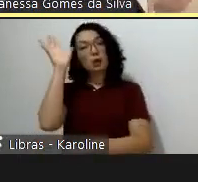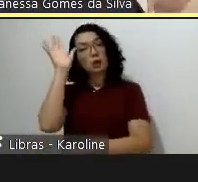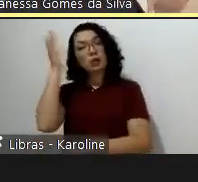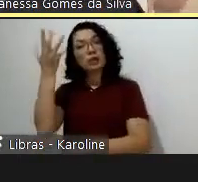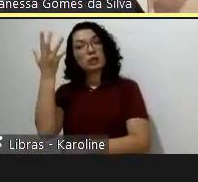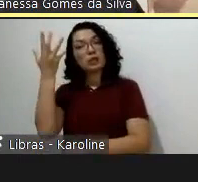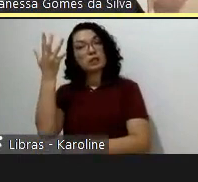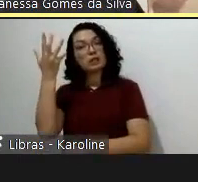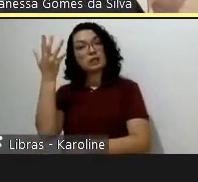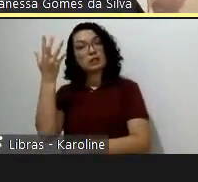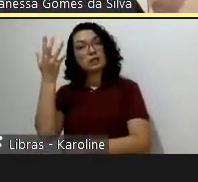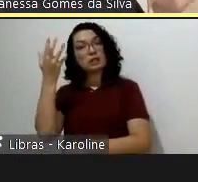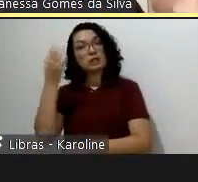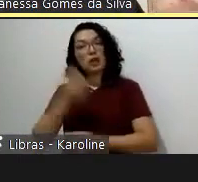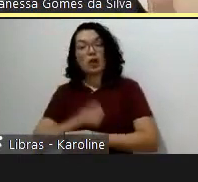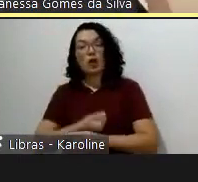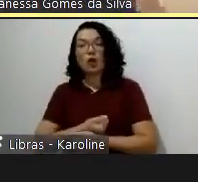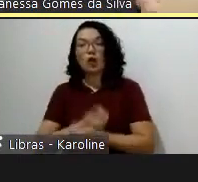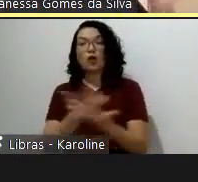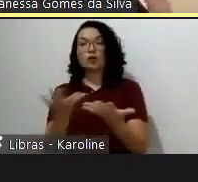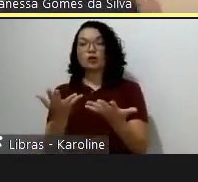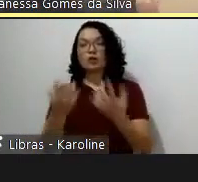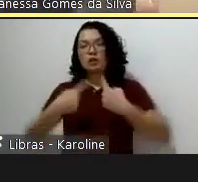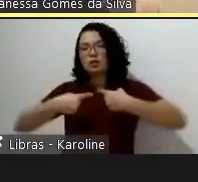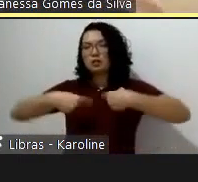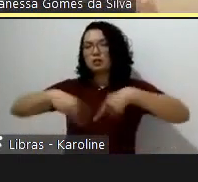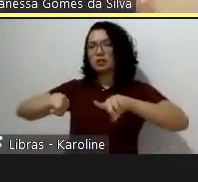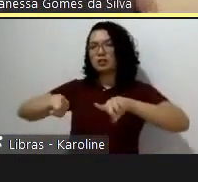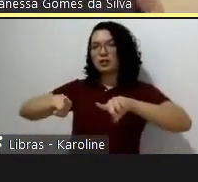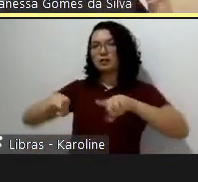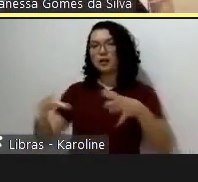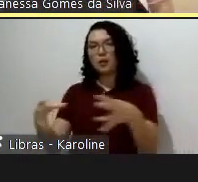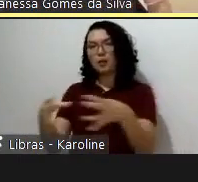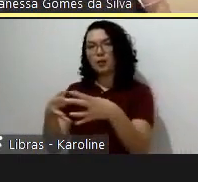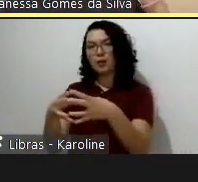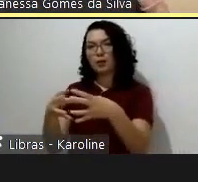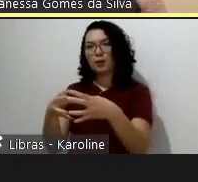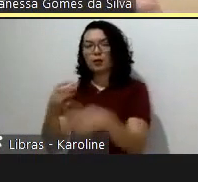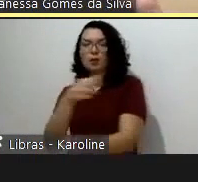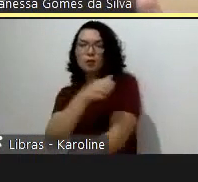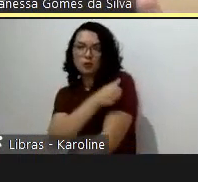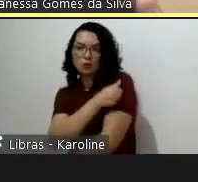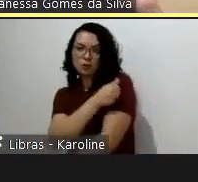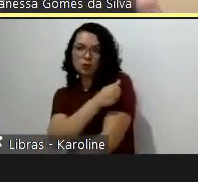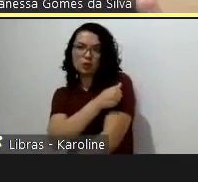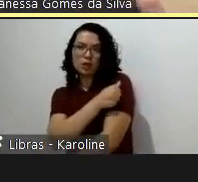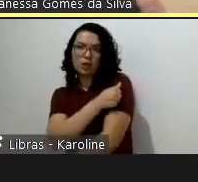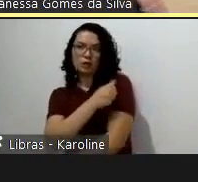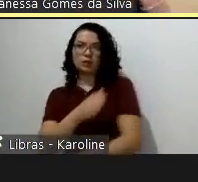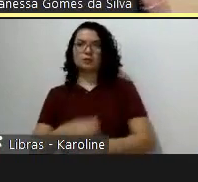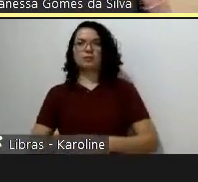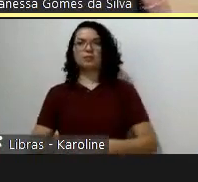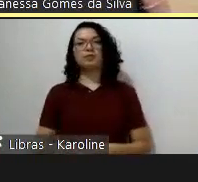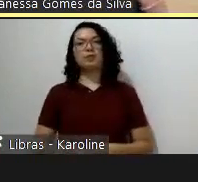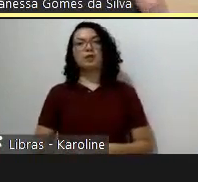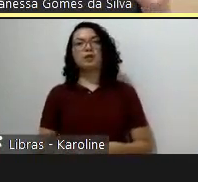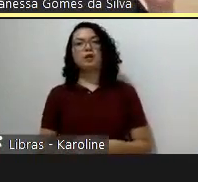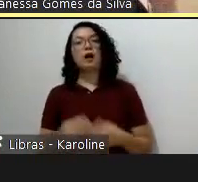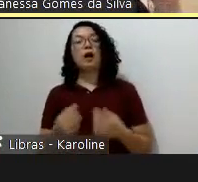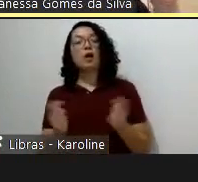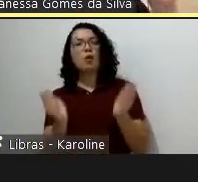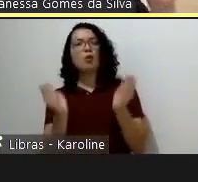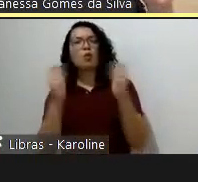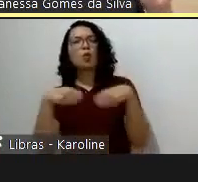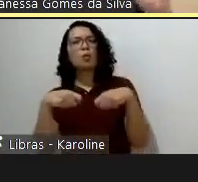ainda que com base em certificação no começo, mas gradualmente avançando para ciclo de vida. A